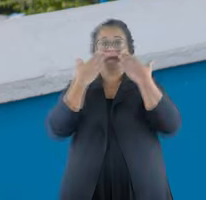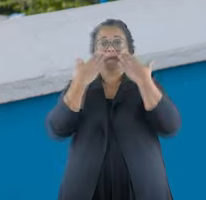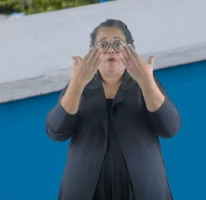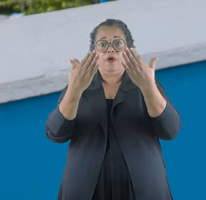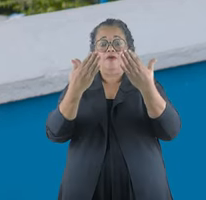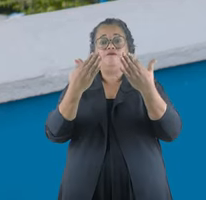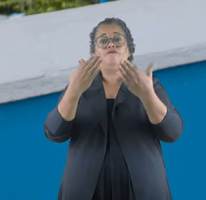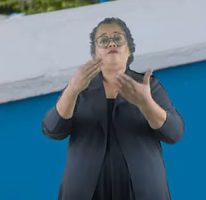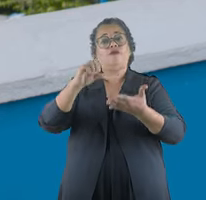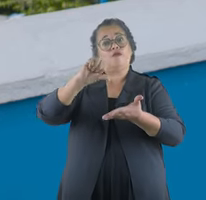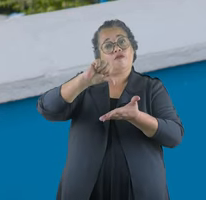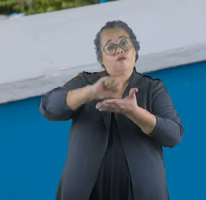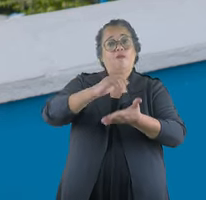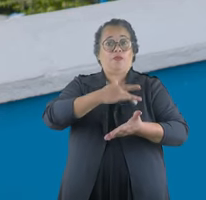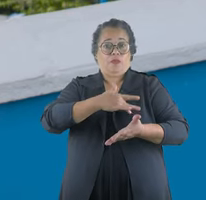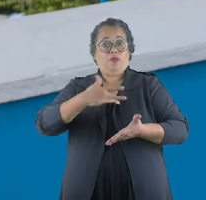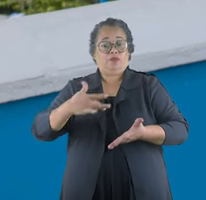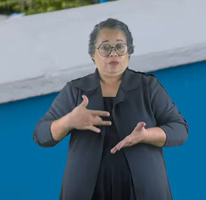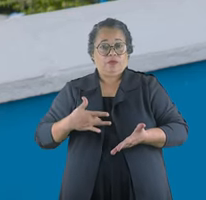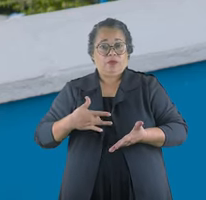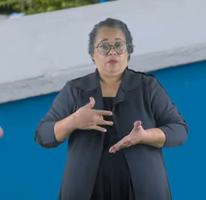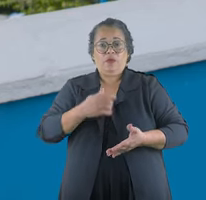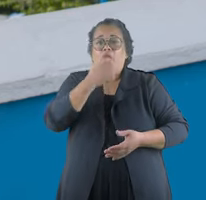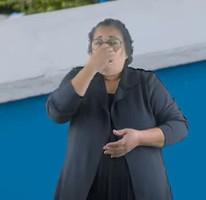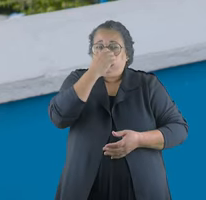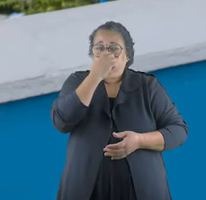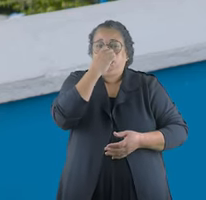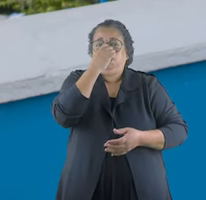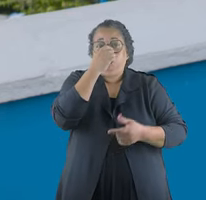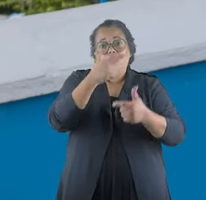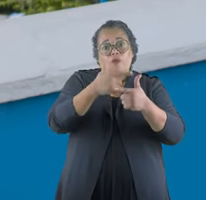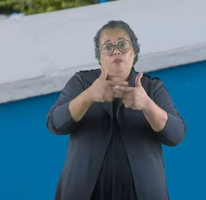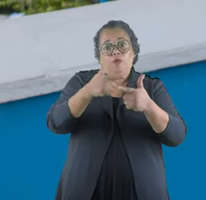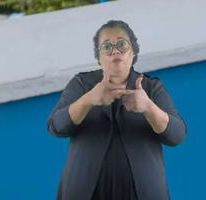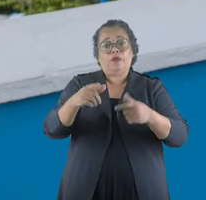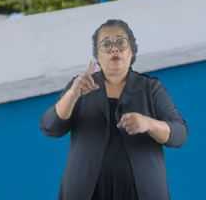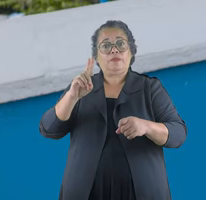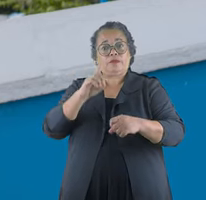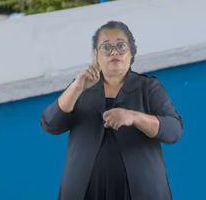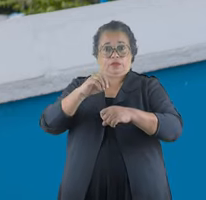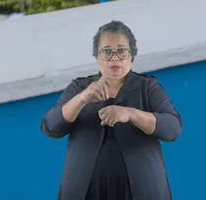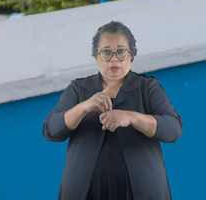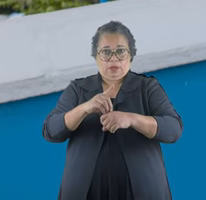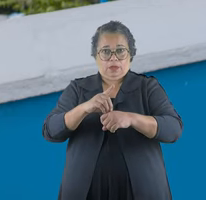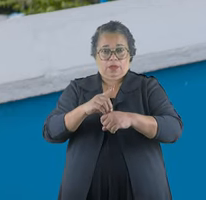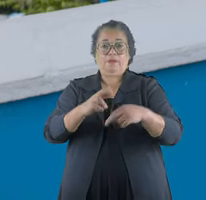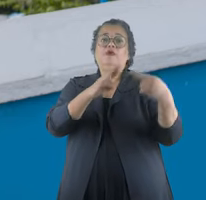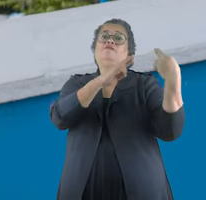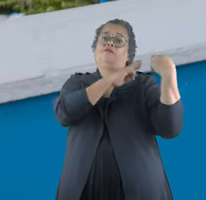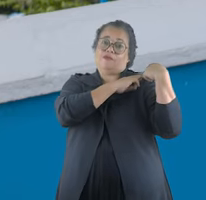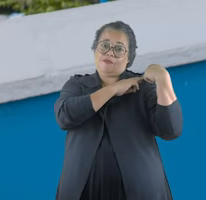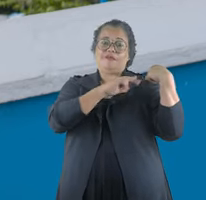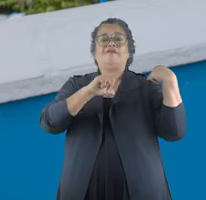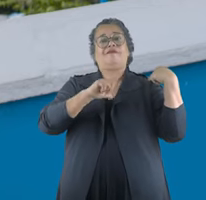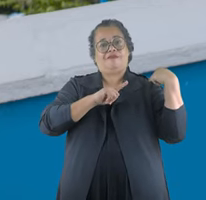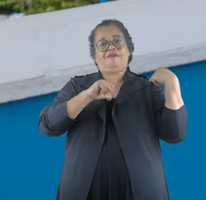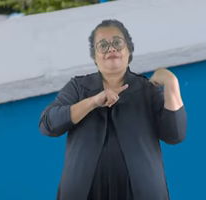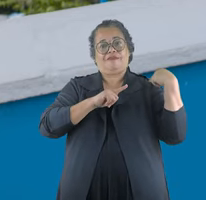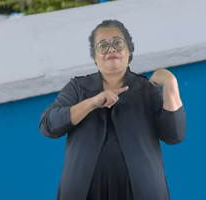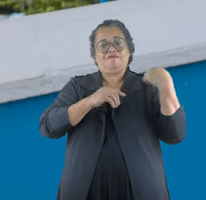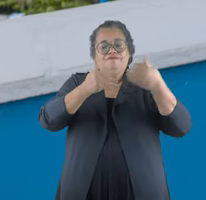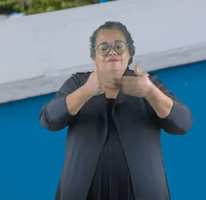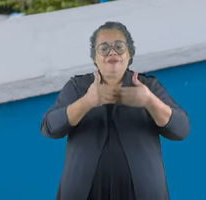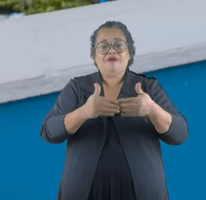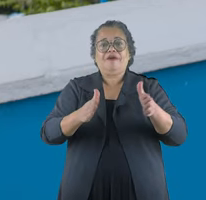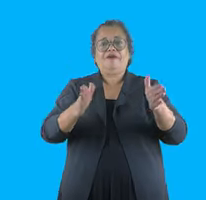Estou em frente ao pronto atendimento de uma UAI que está cheia porque enfrentamos uma epidemia de dengue. Mas a gente não foge da luta nem